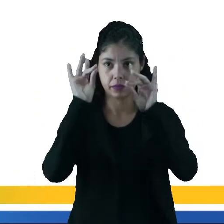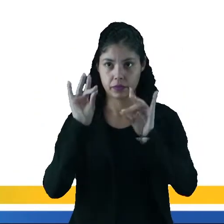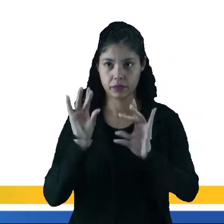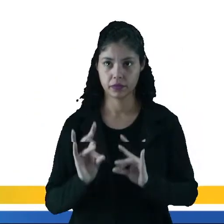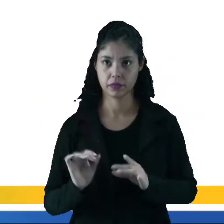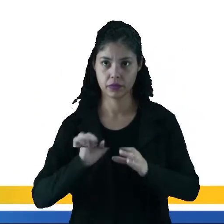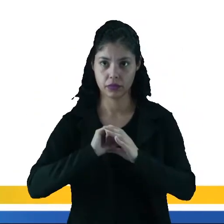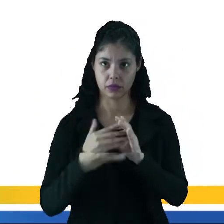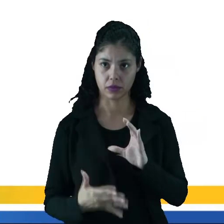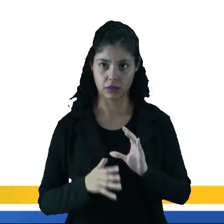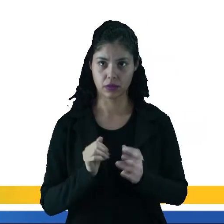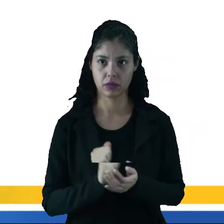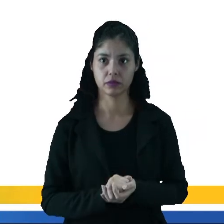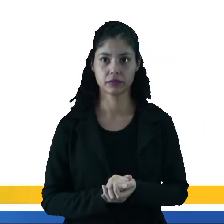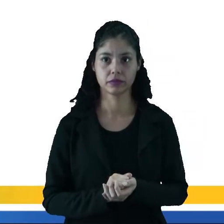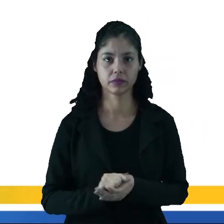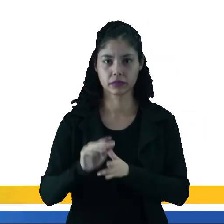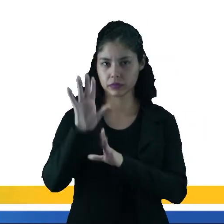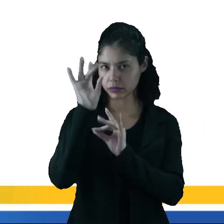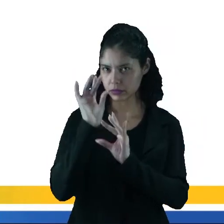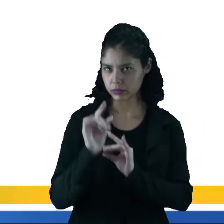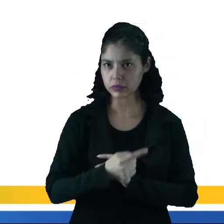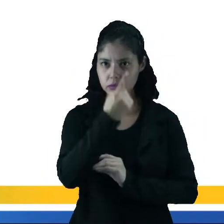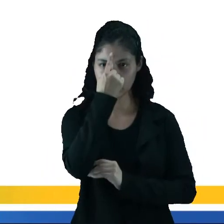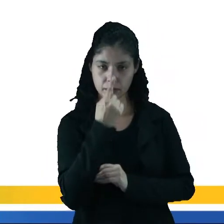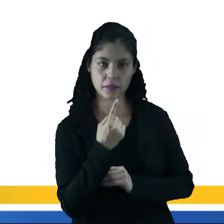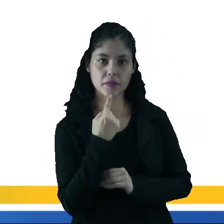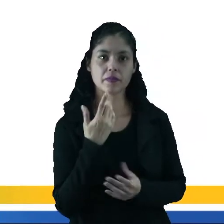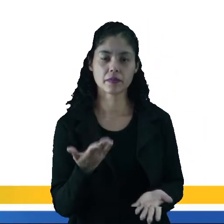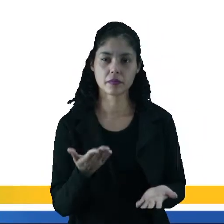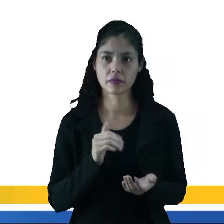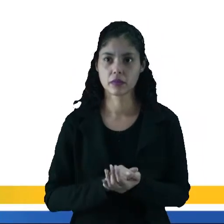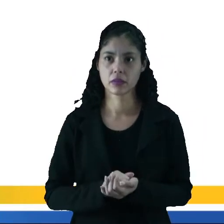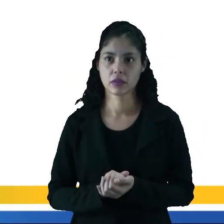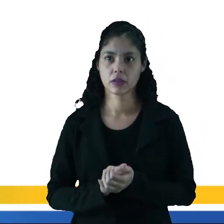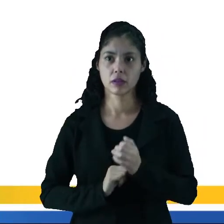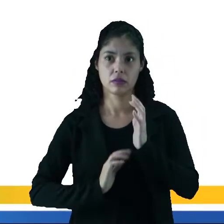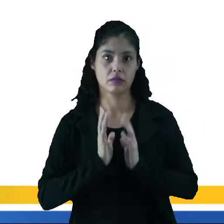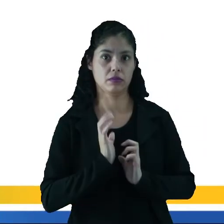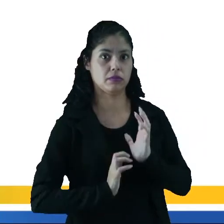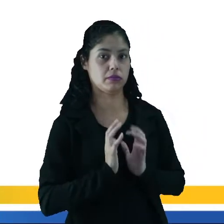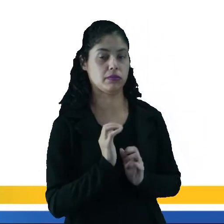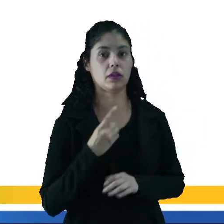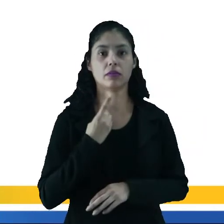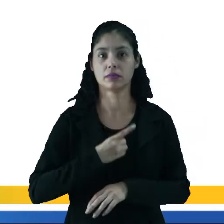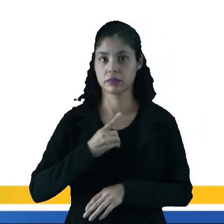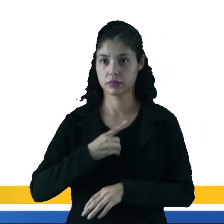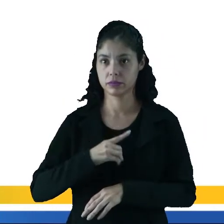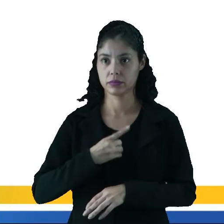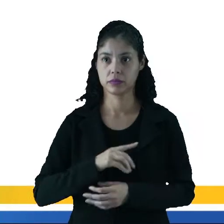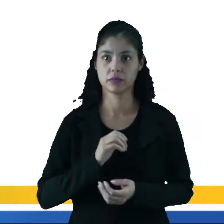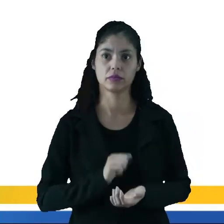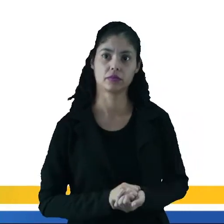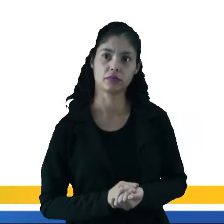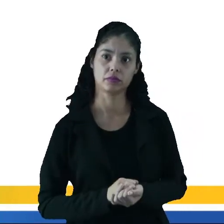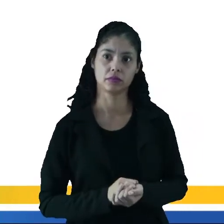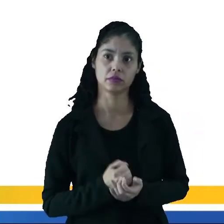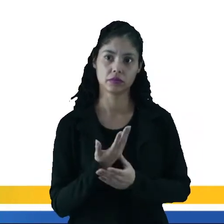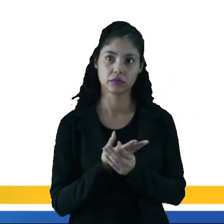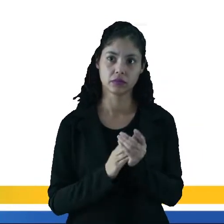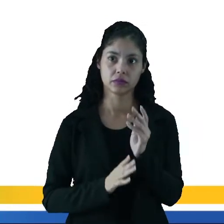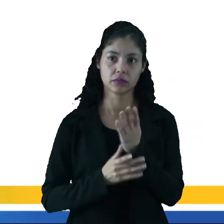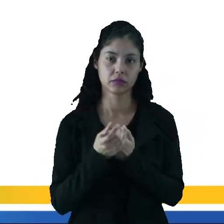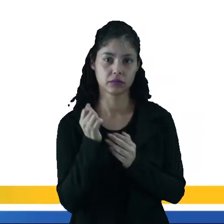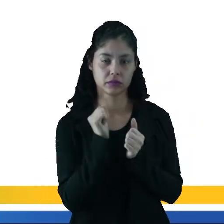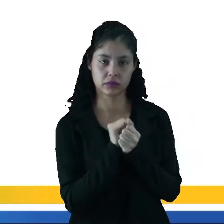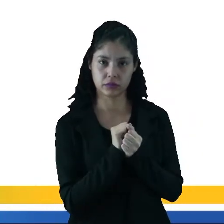característica desses leões, a face desses leões, o desespero de Daniel nessa cova, as mãos